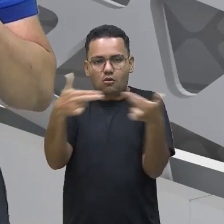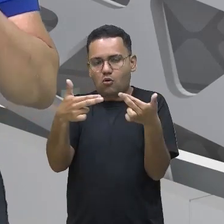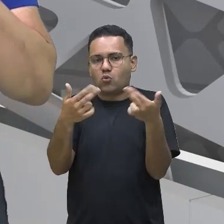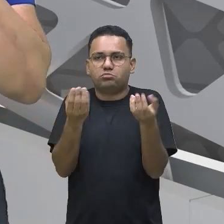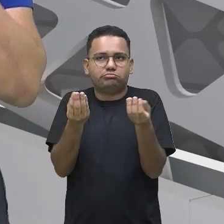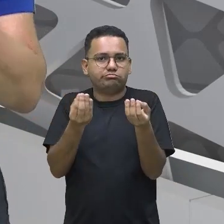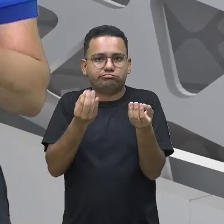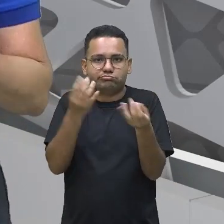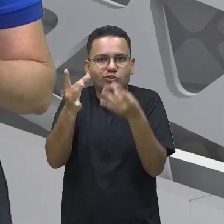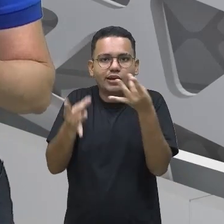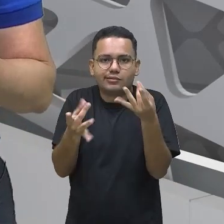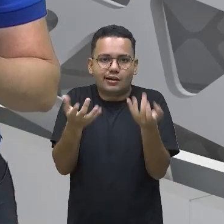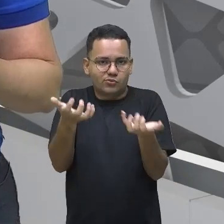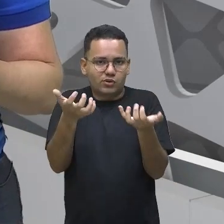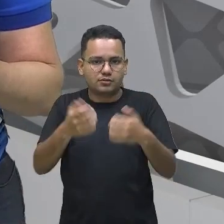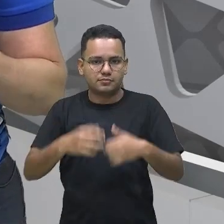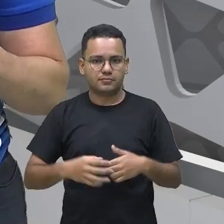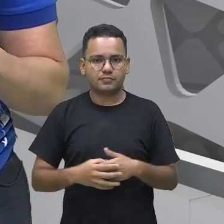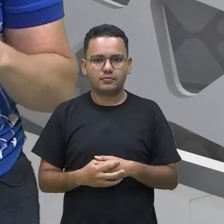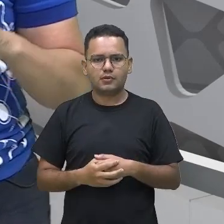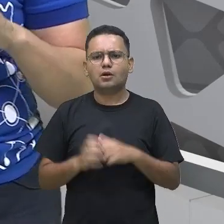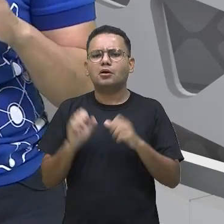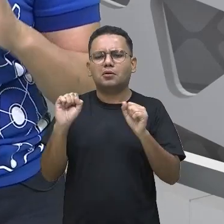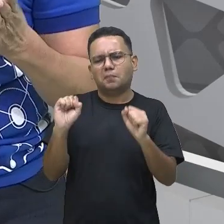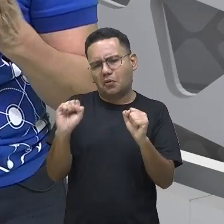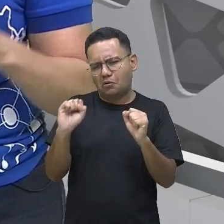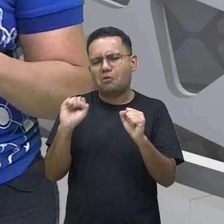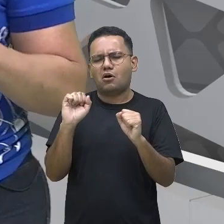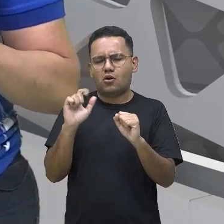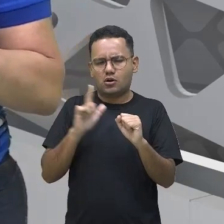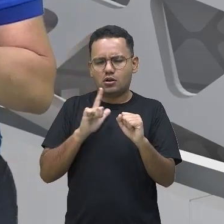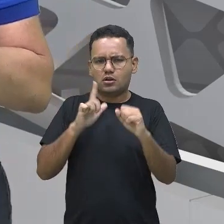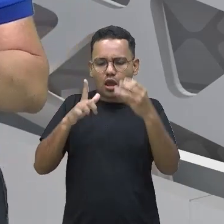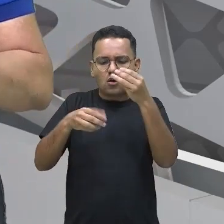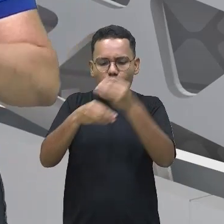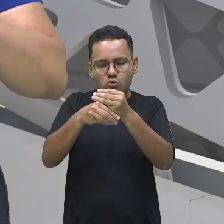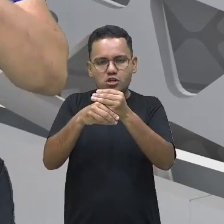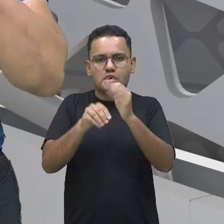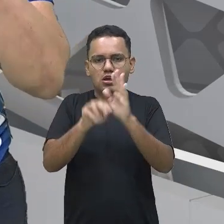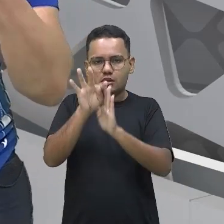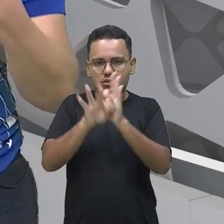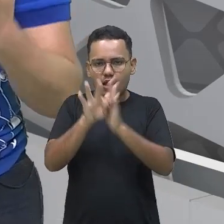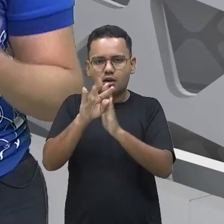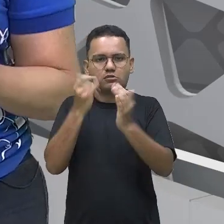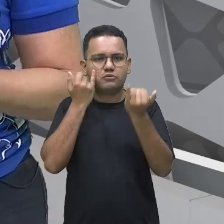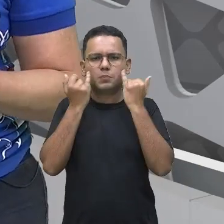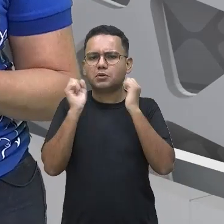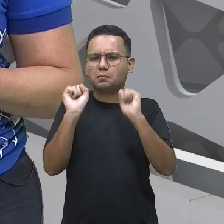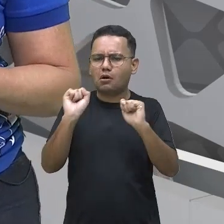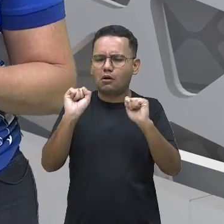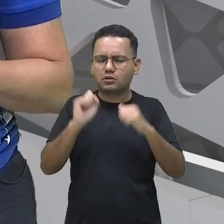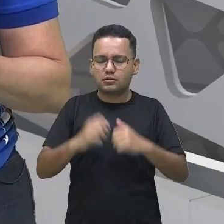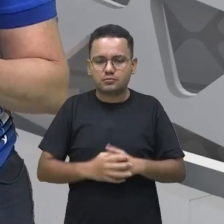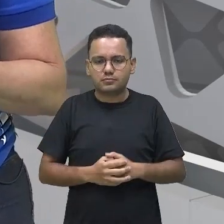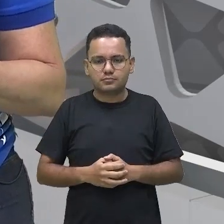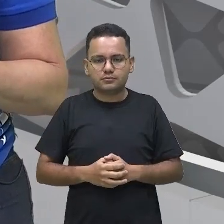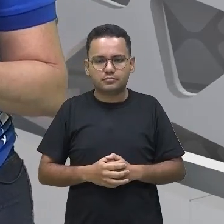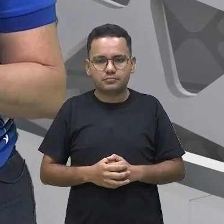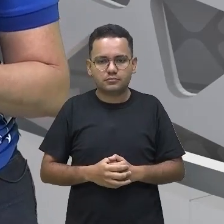pode ter mais algumas informações, veja que em alguns infográficos, alguns textos que a gente vê